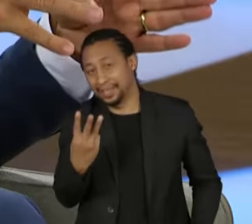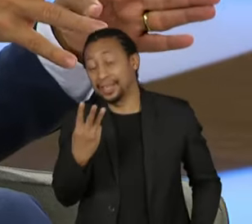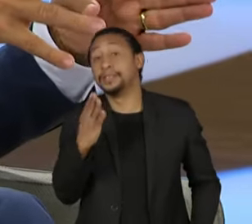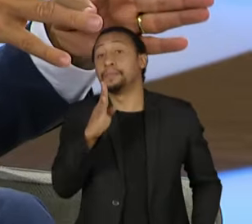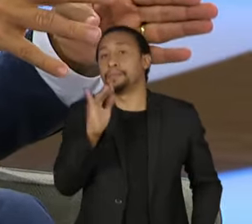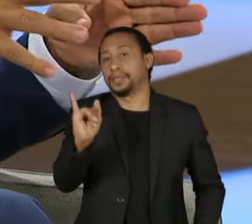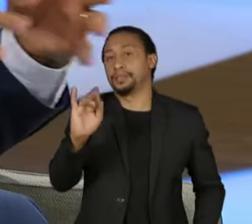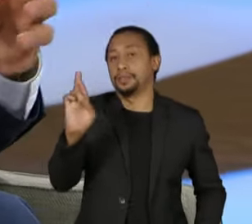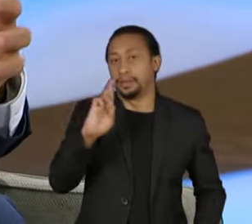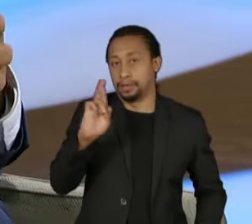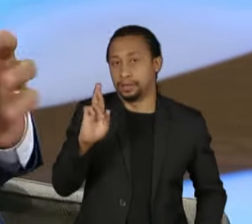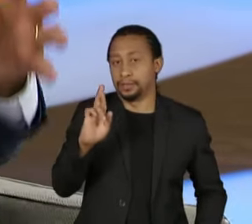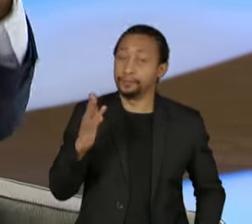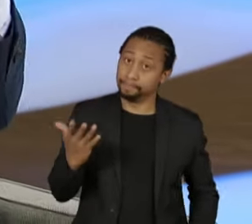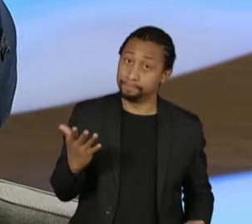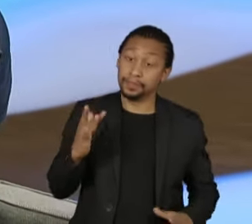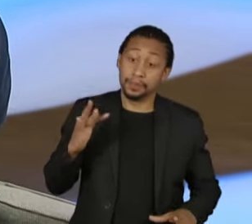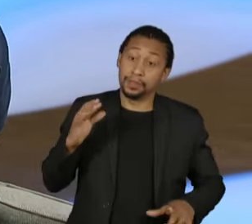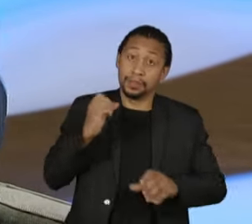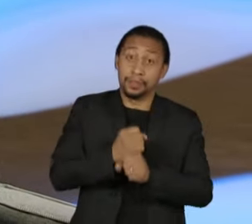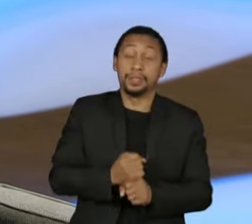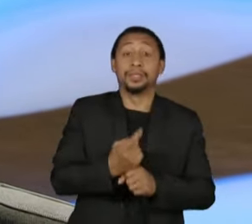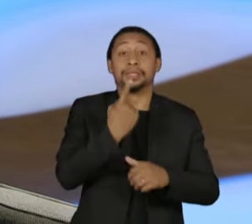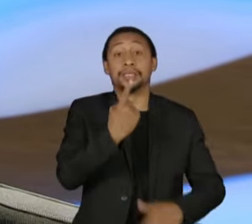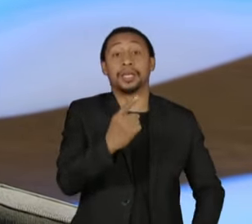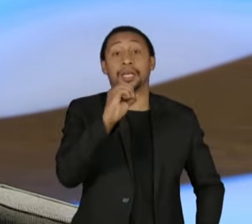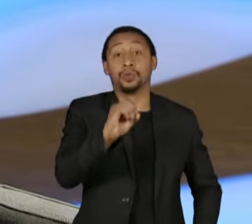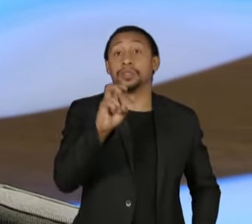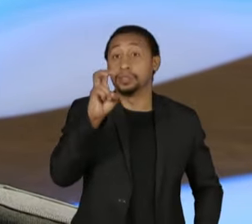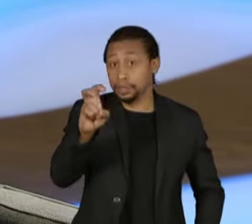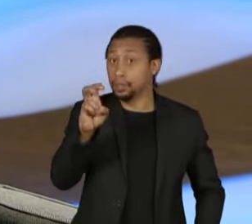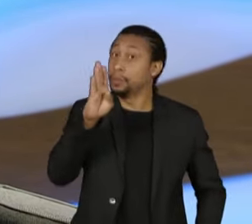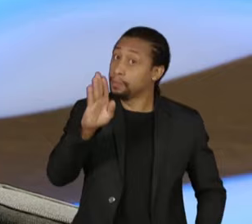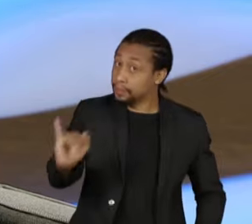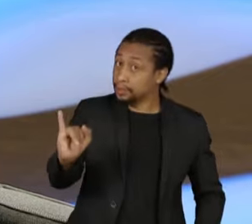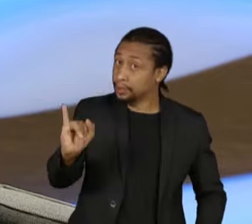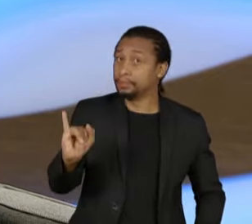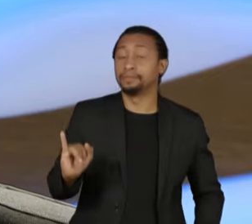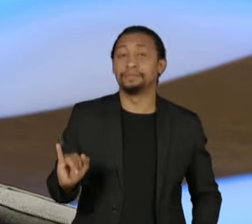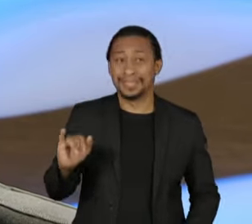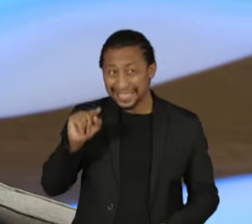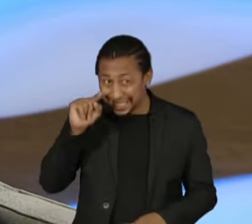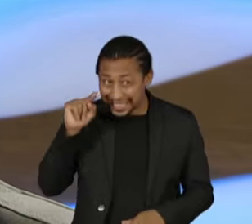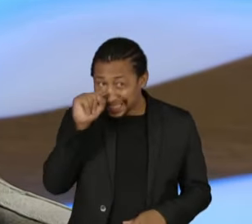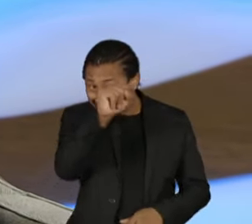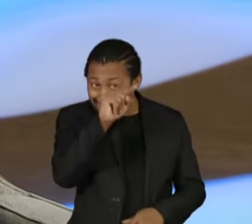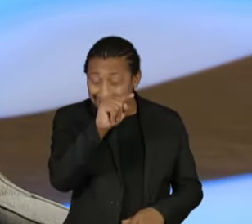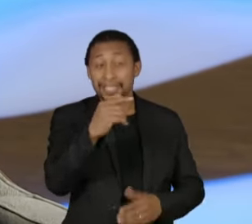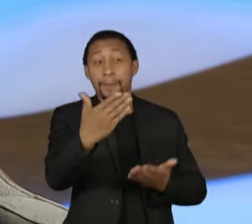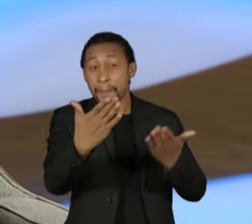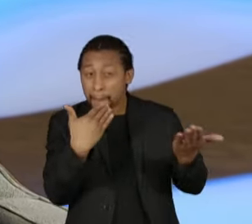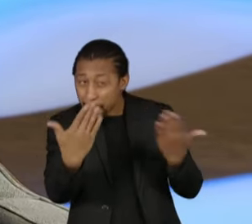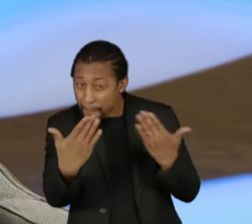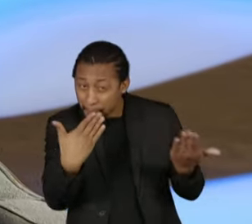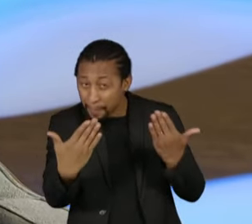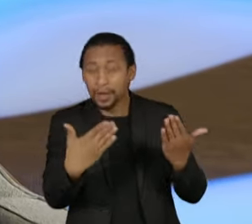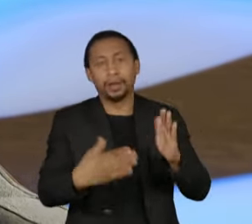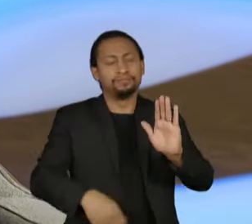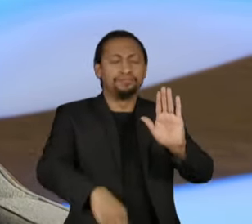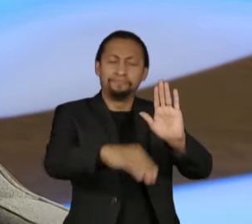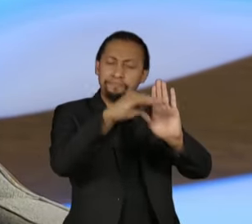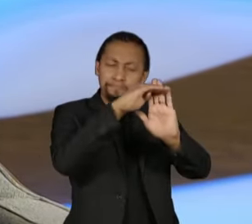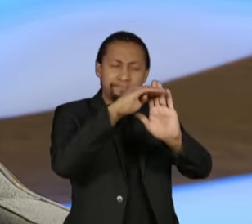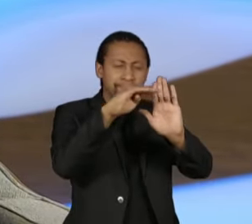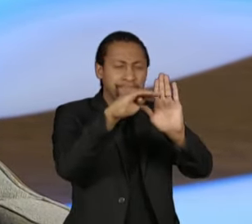105 bilhões. Então, lá na LOA, nós vamos estar colocando item por item em